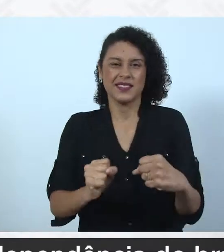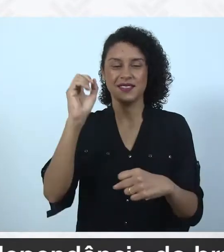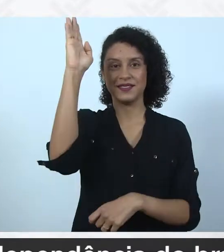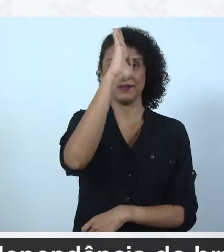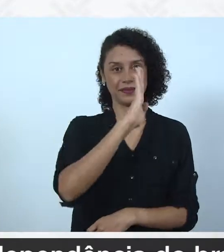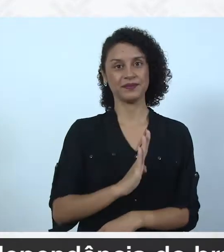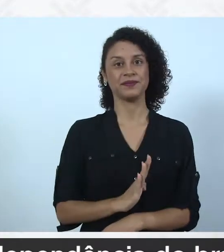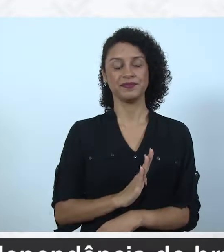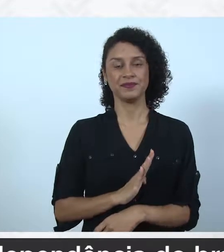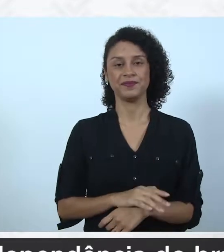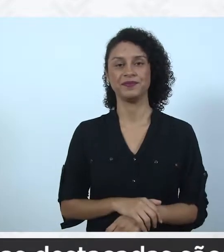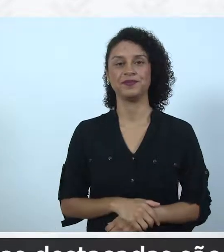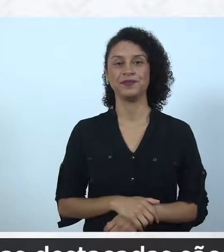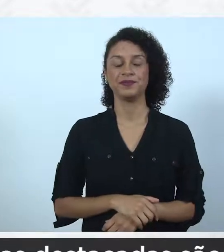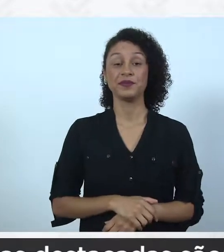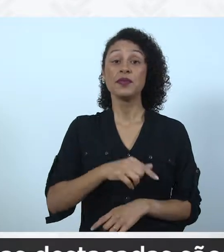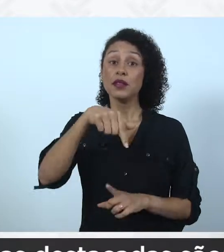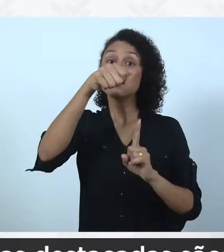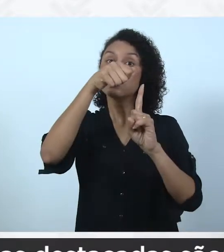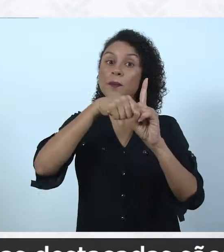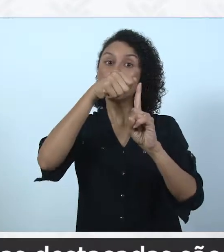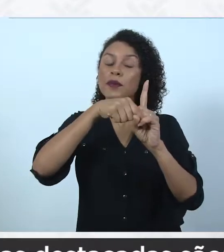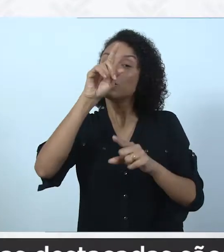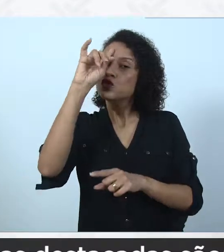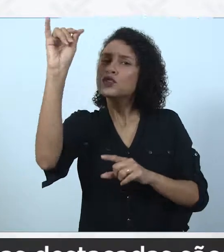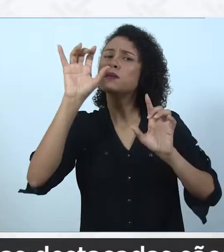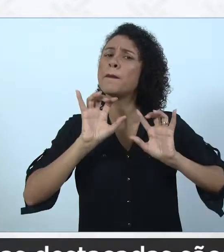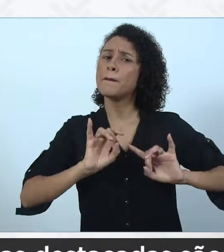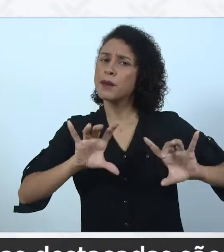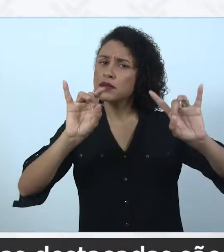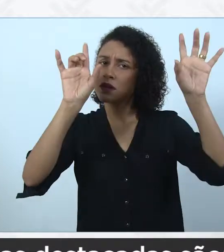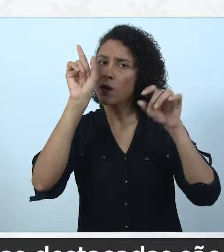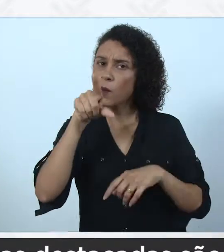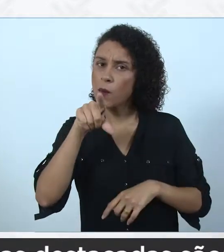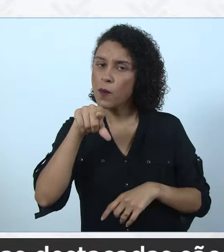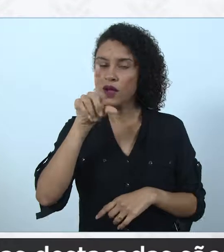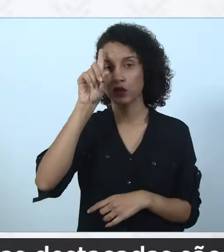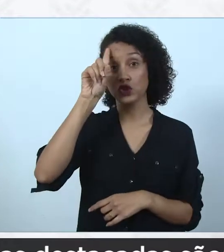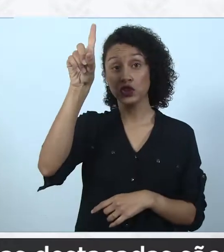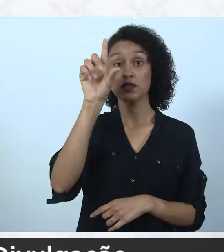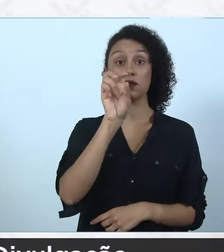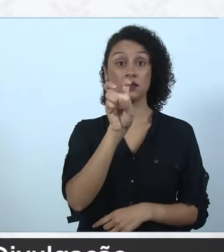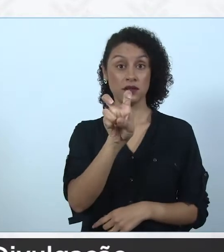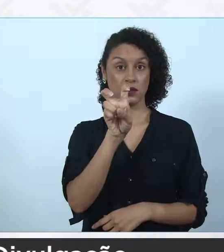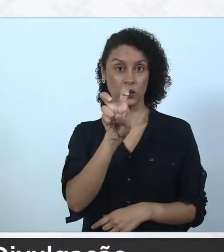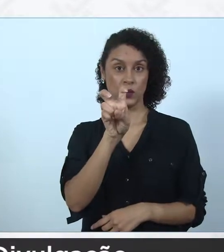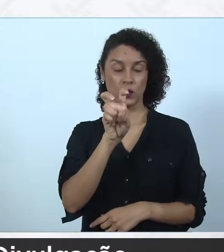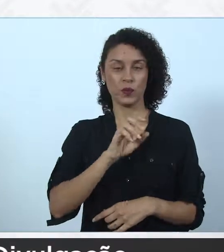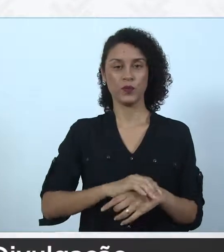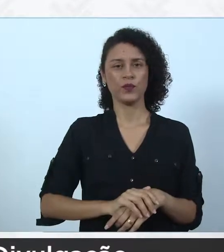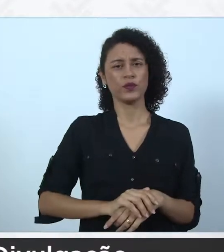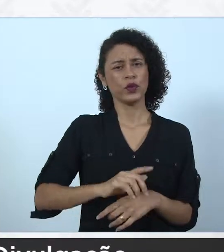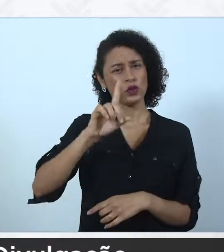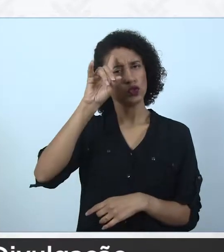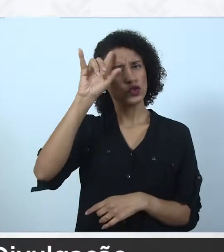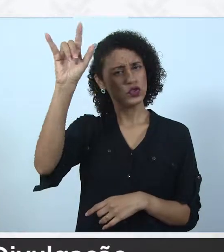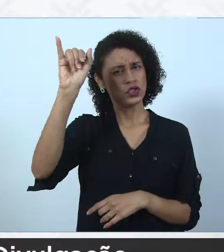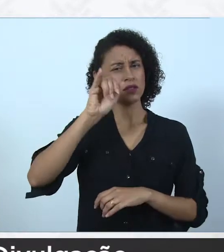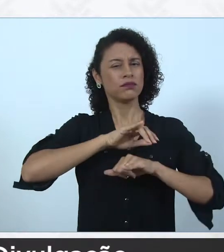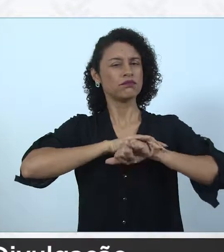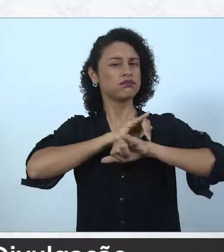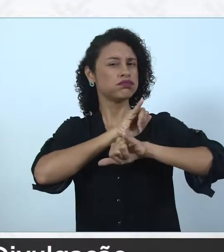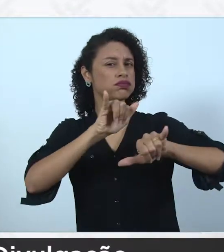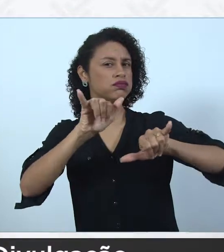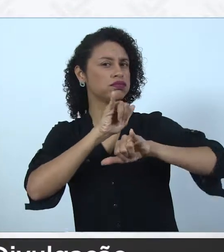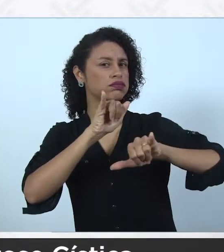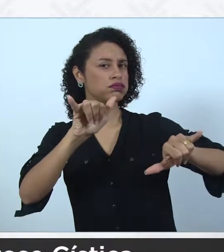Independência do Brasil. Neste mês, as datas comemorativas destacadas são Dia 5, Dia Nacional